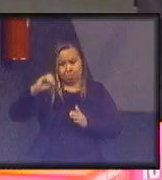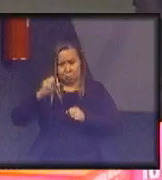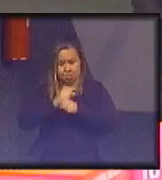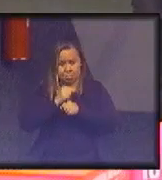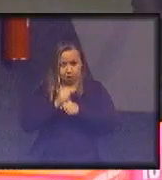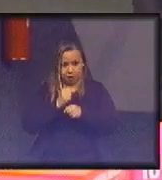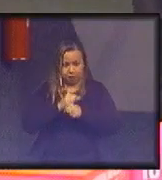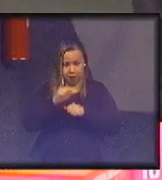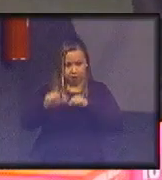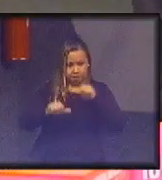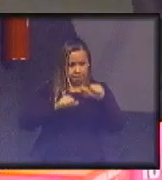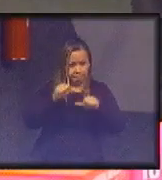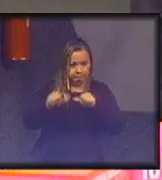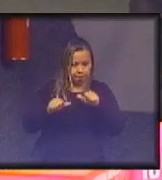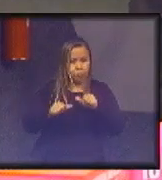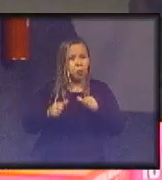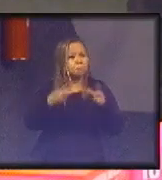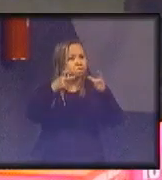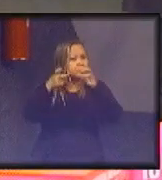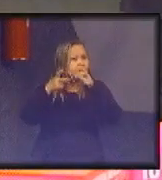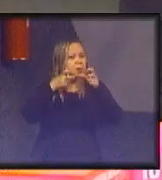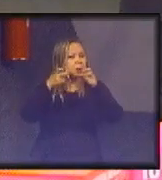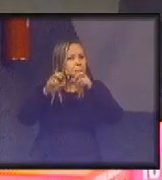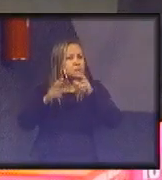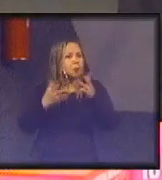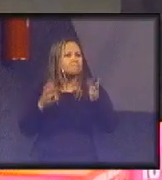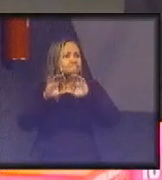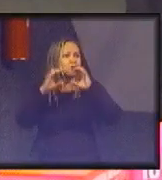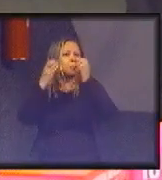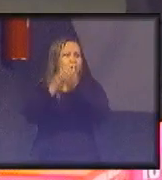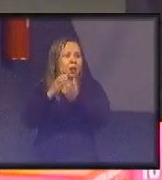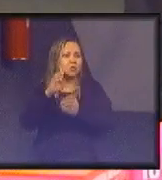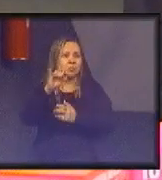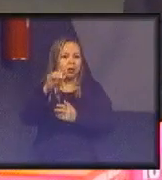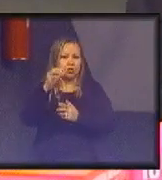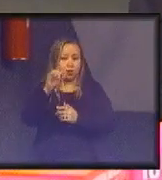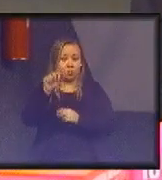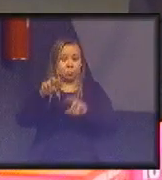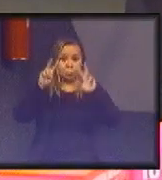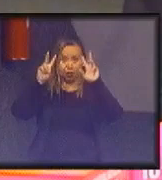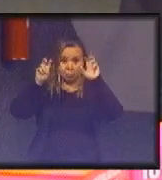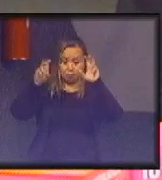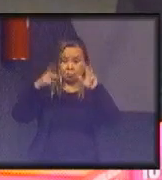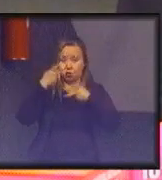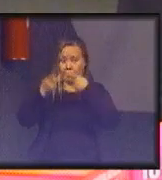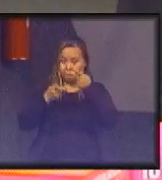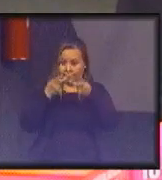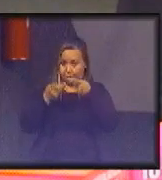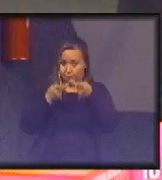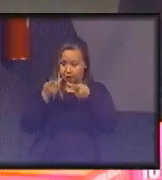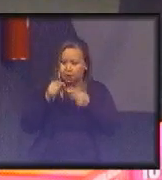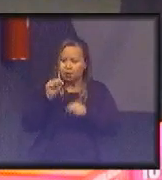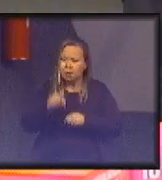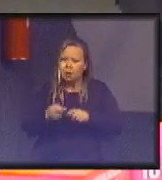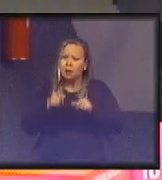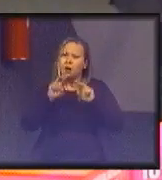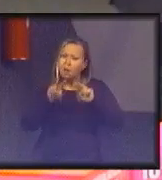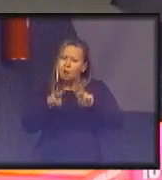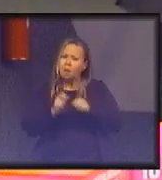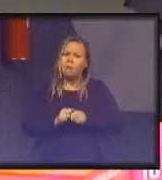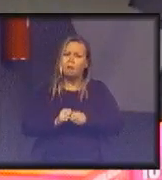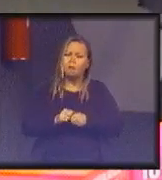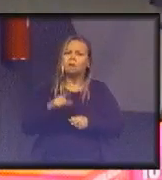mudou a percepção da comunidade científica sobre esse tema, diz mais ou menos o seguinte, olha, a grande probabilidade